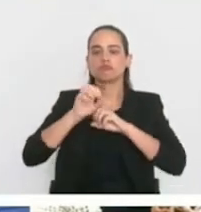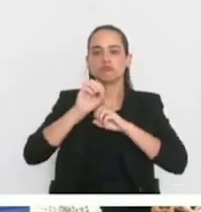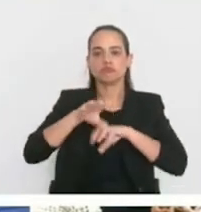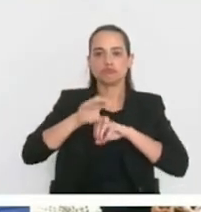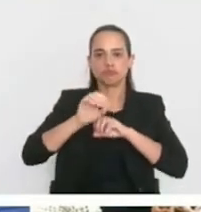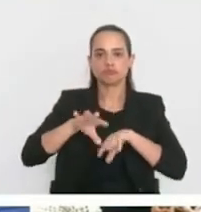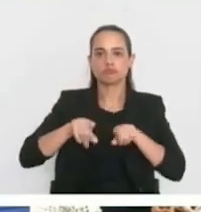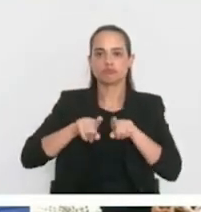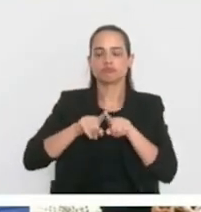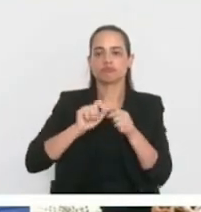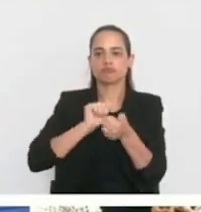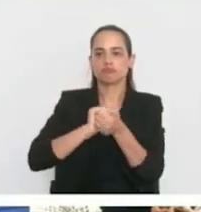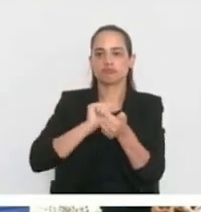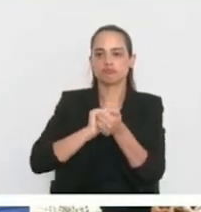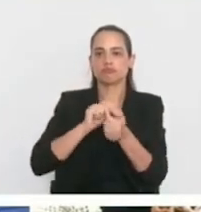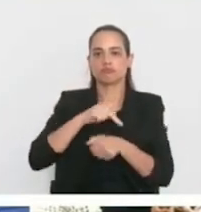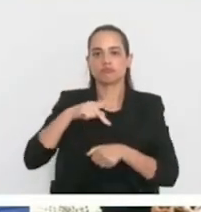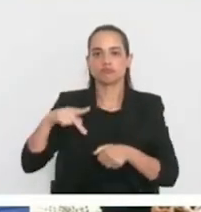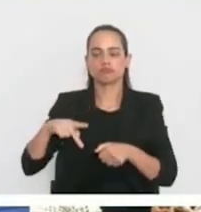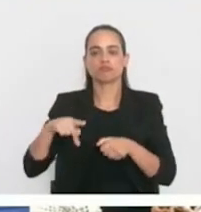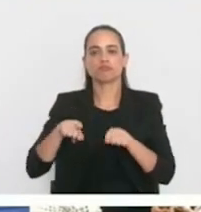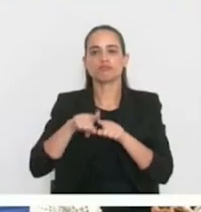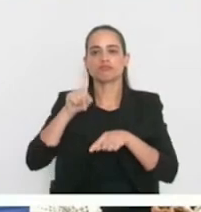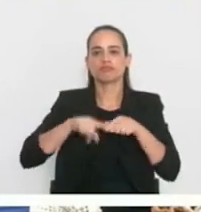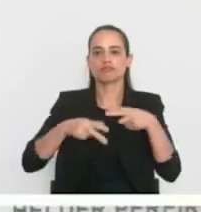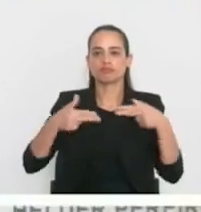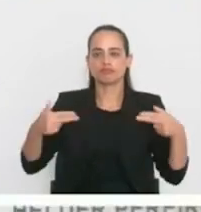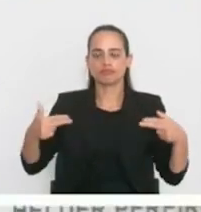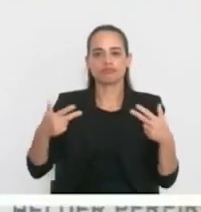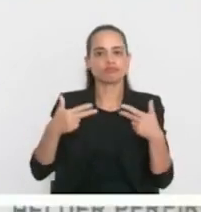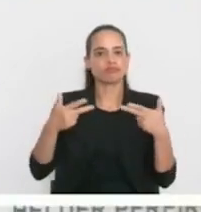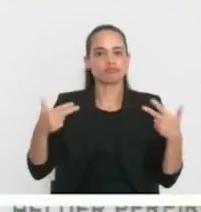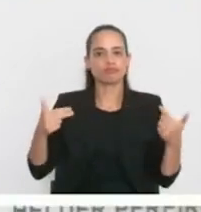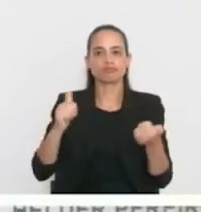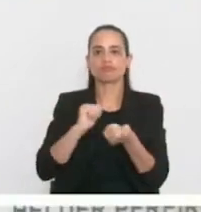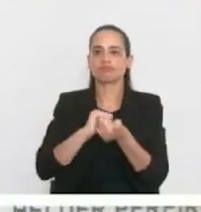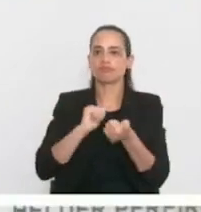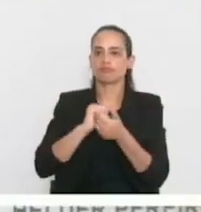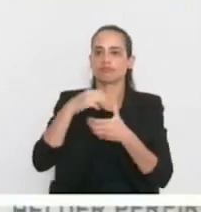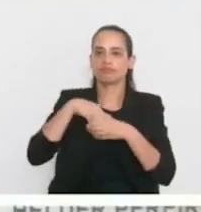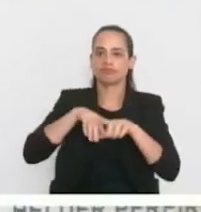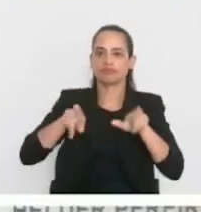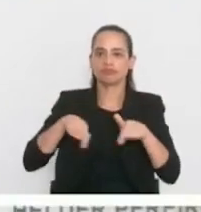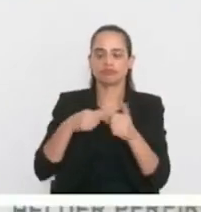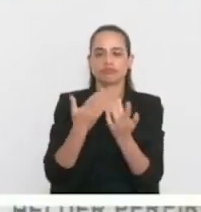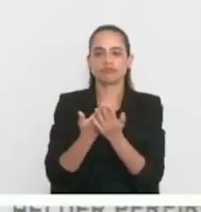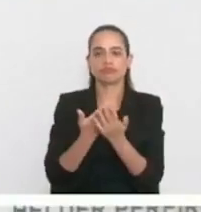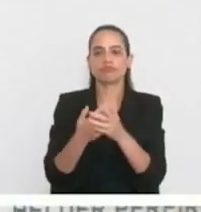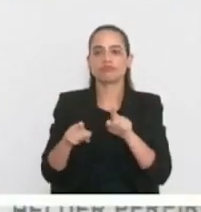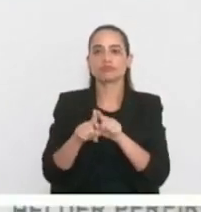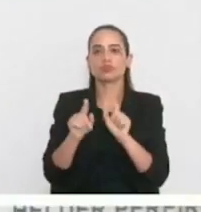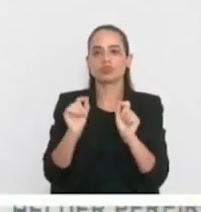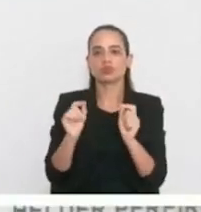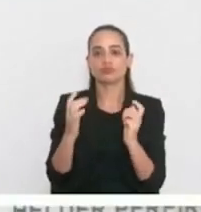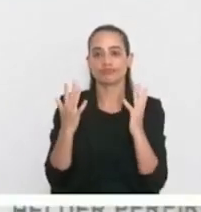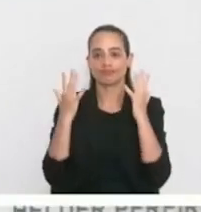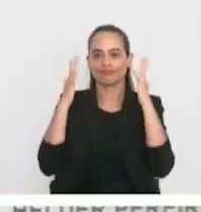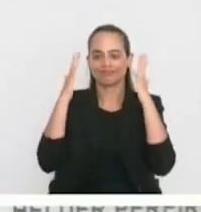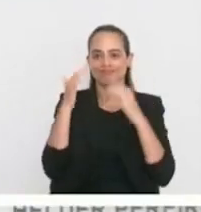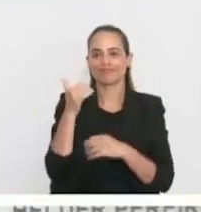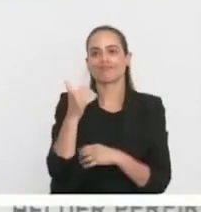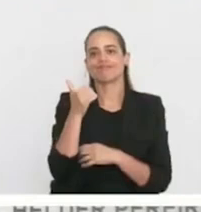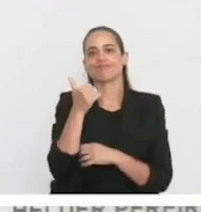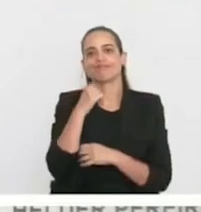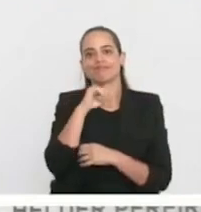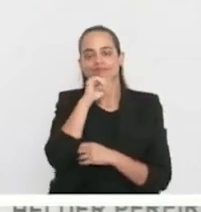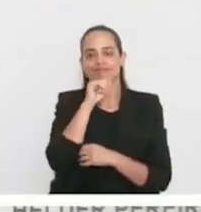equipamento, material, sala de aula. E reforçar mais uma vez os parabéns aos pais, porque a primeira